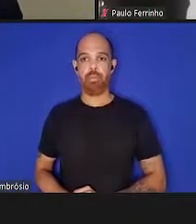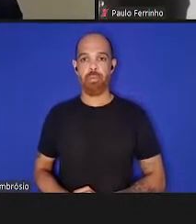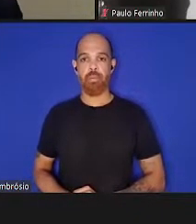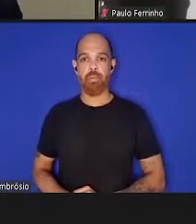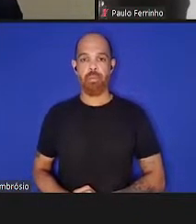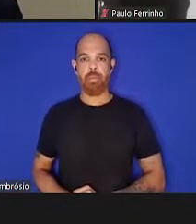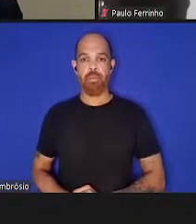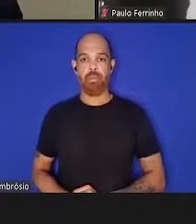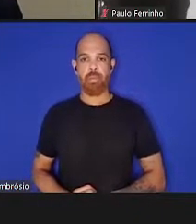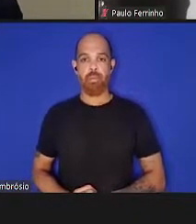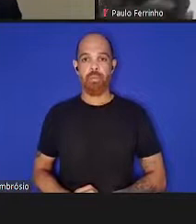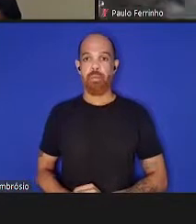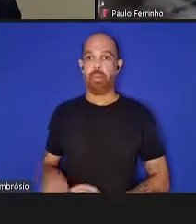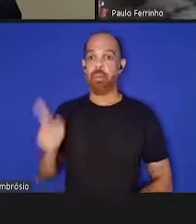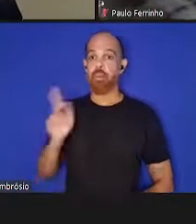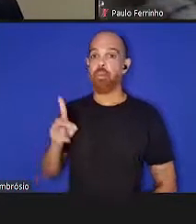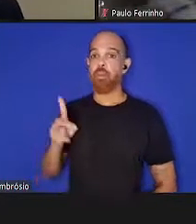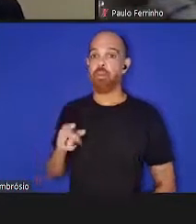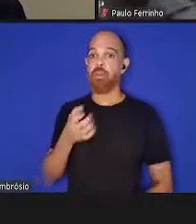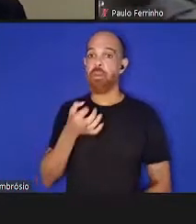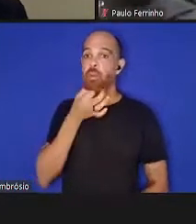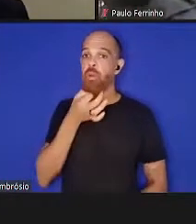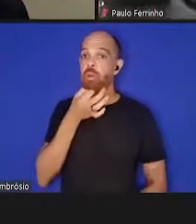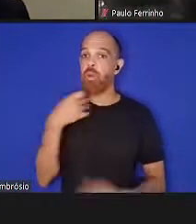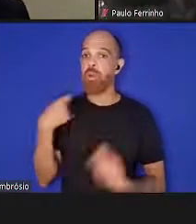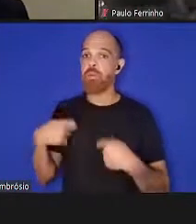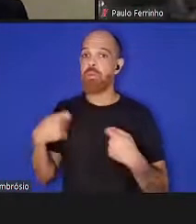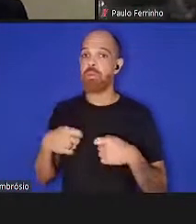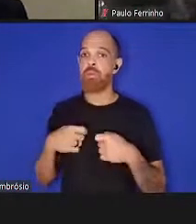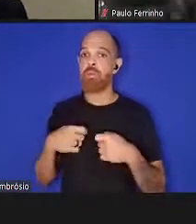Professor João, o microfone também, precisa abrir o microfone.